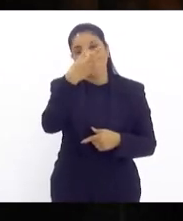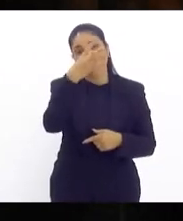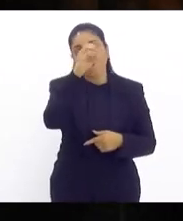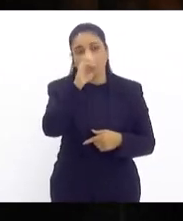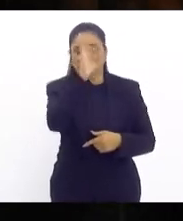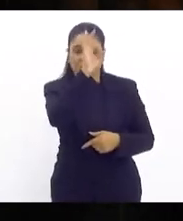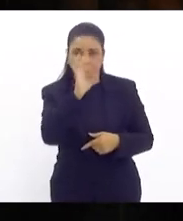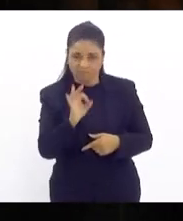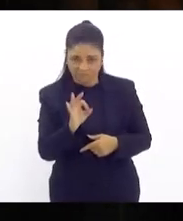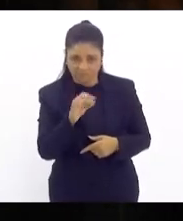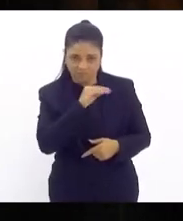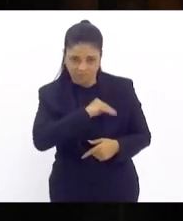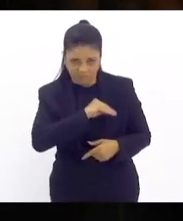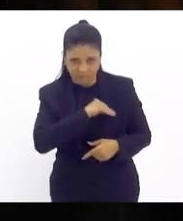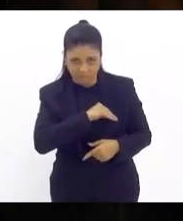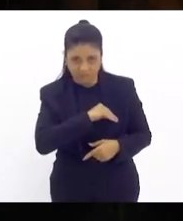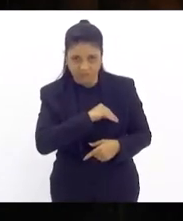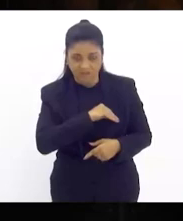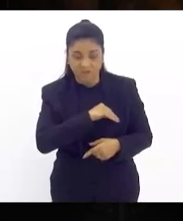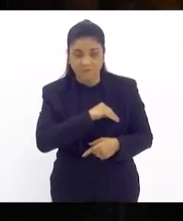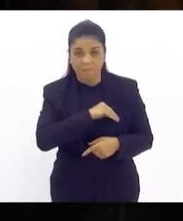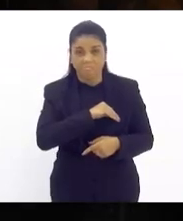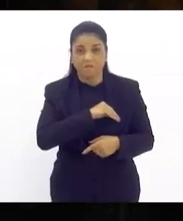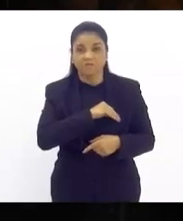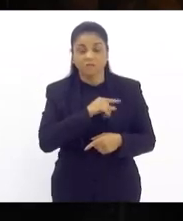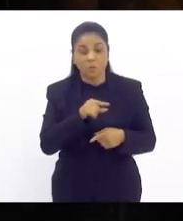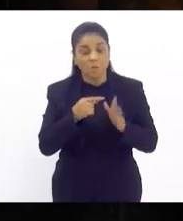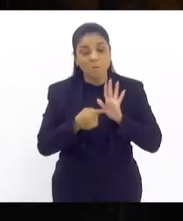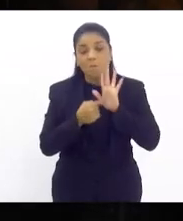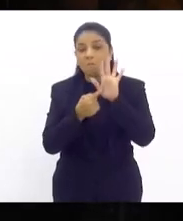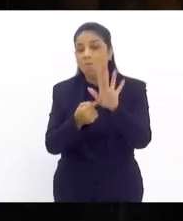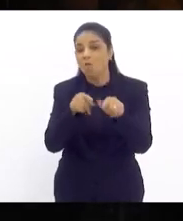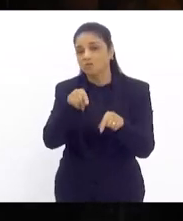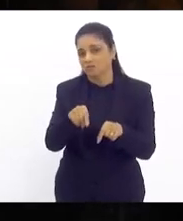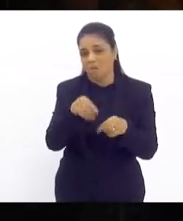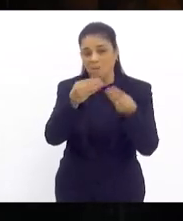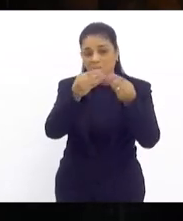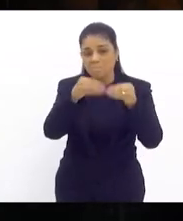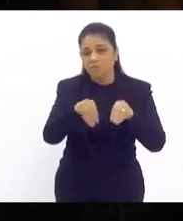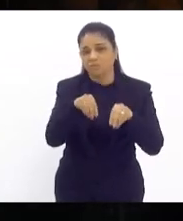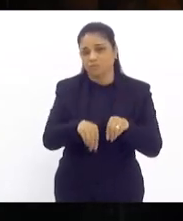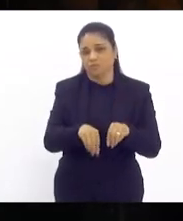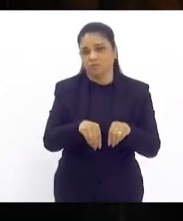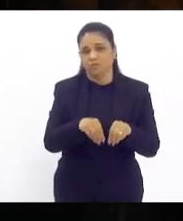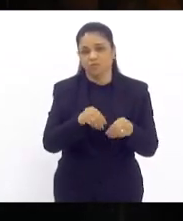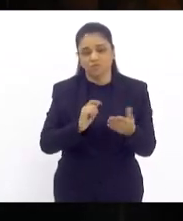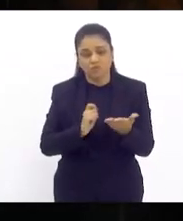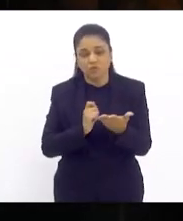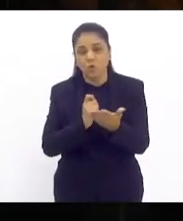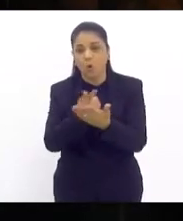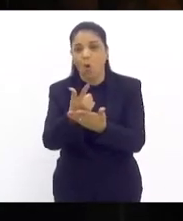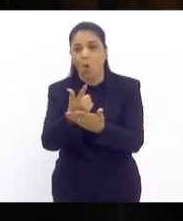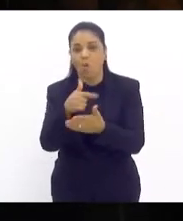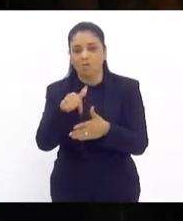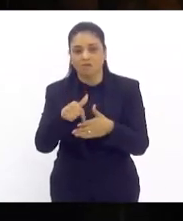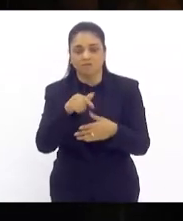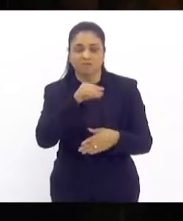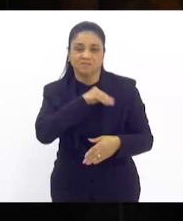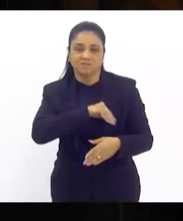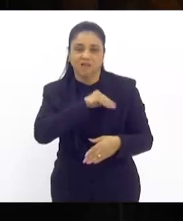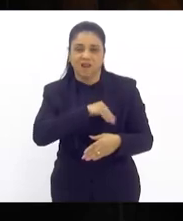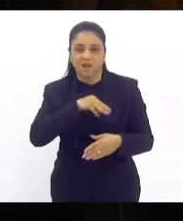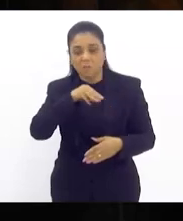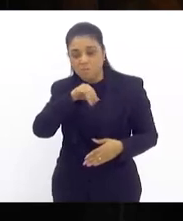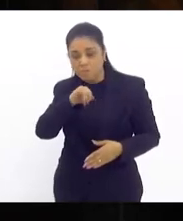salário mínimo então isso demonstra o abismo em termos poder de compra que o salário mínimo do